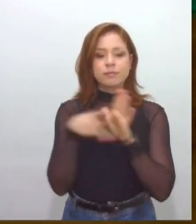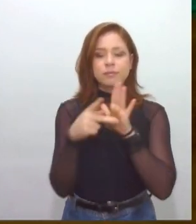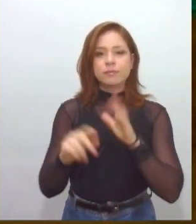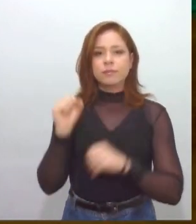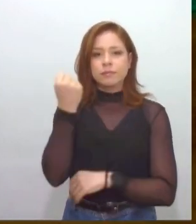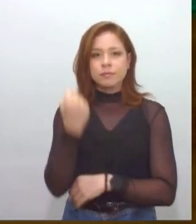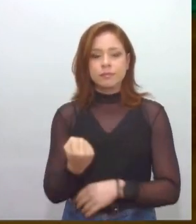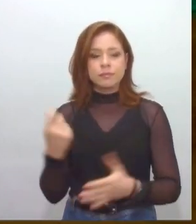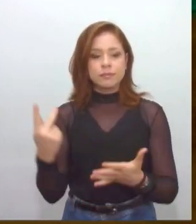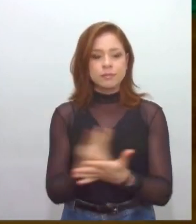pela Assembleia e pelo Poder Judiciário.